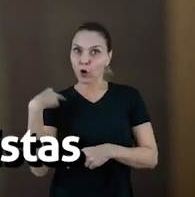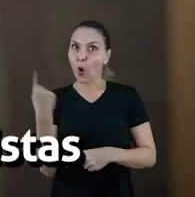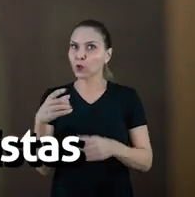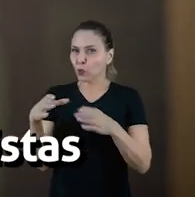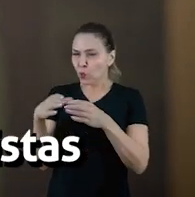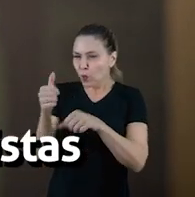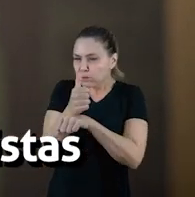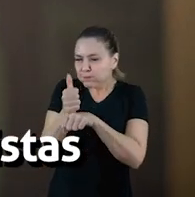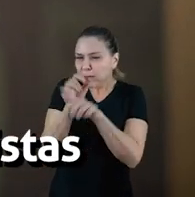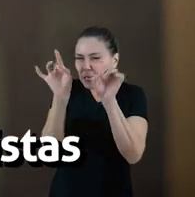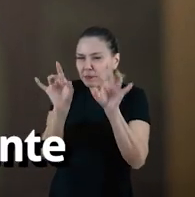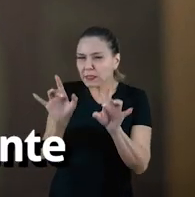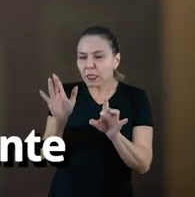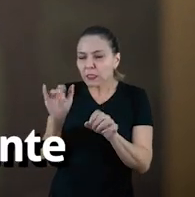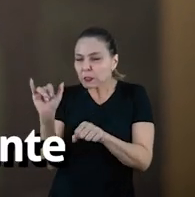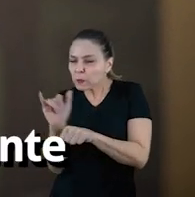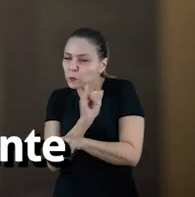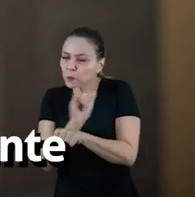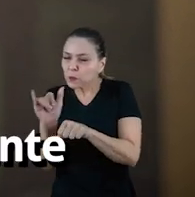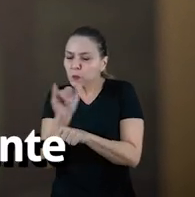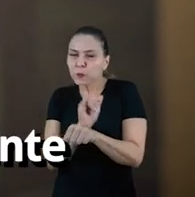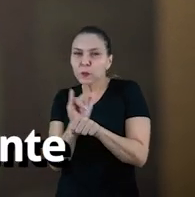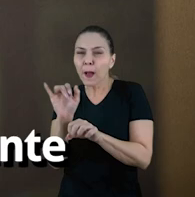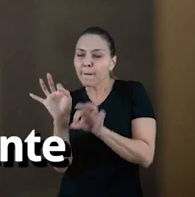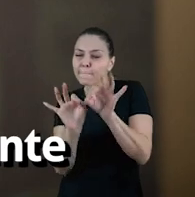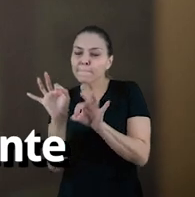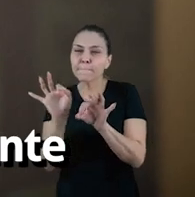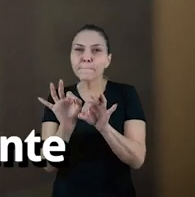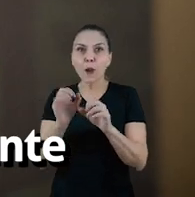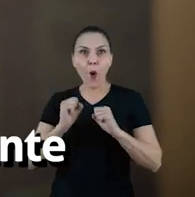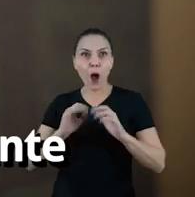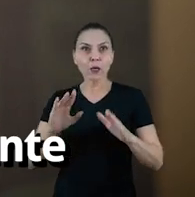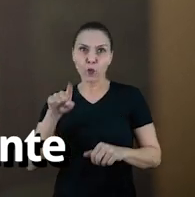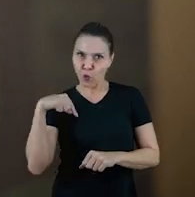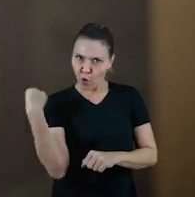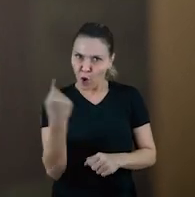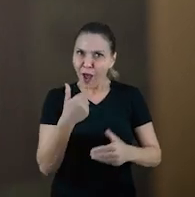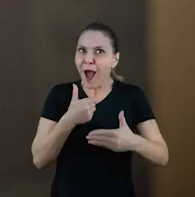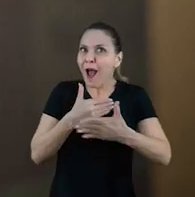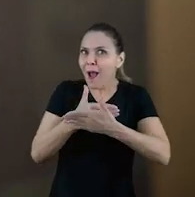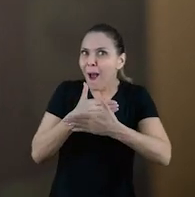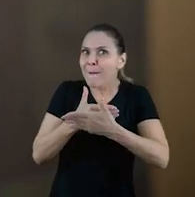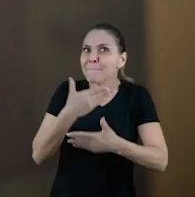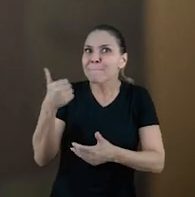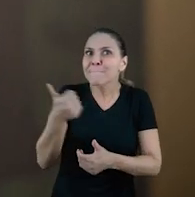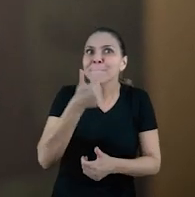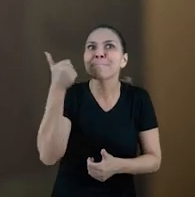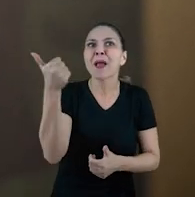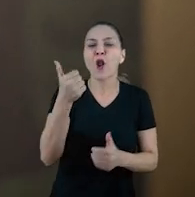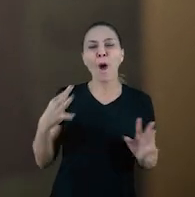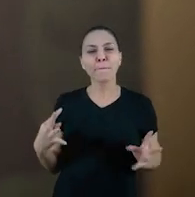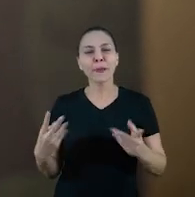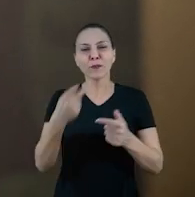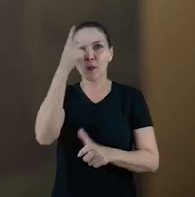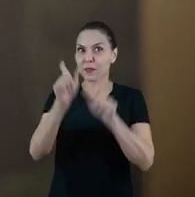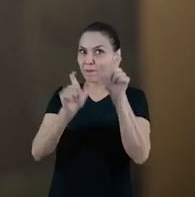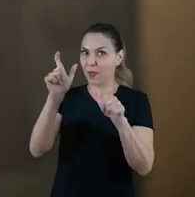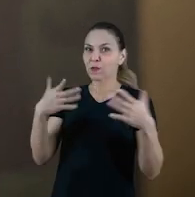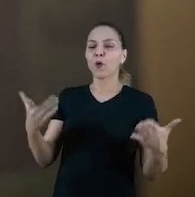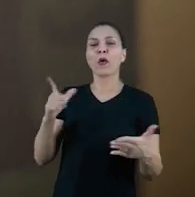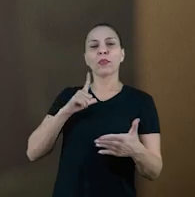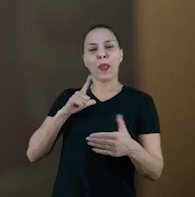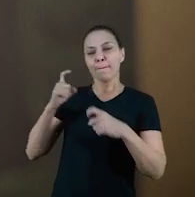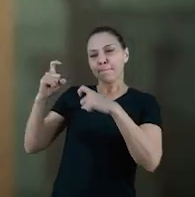temos um grupo de especialistas que está discutindo um plano de ação consistente para fazer a nossa Ribeirão Preto muito melhor